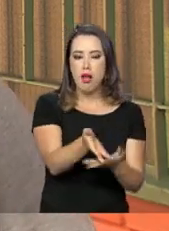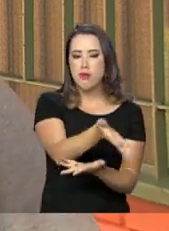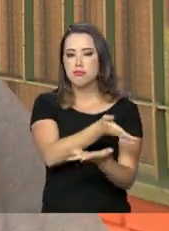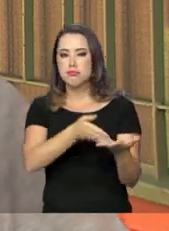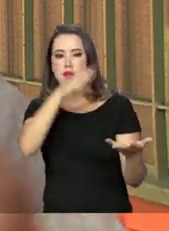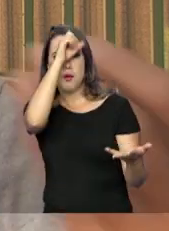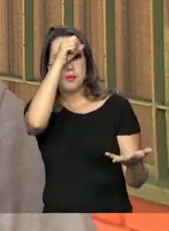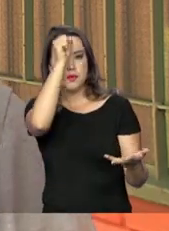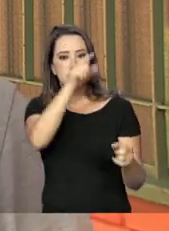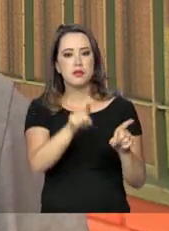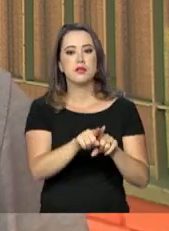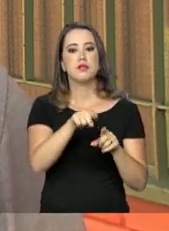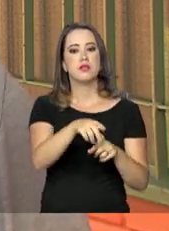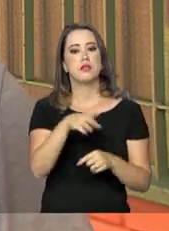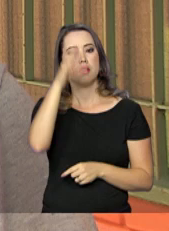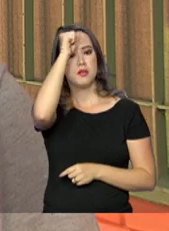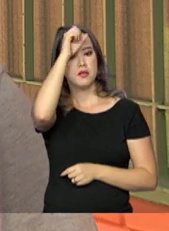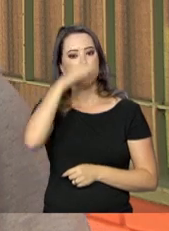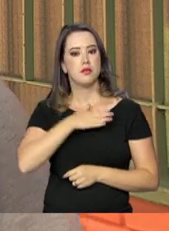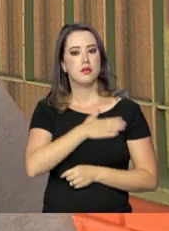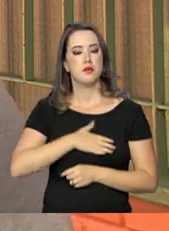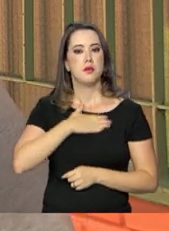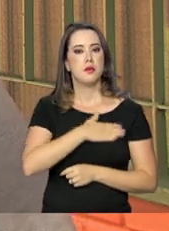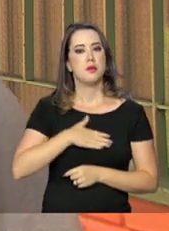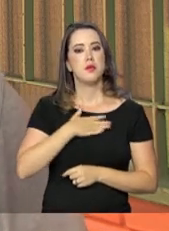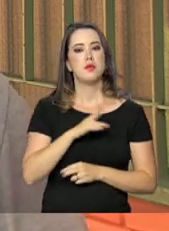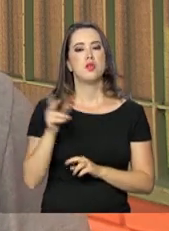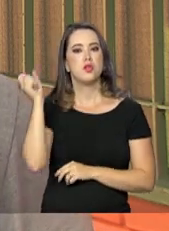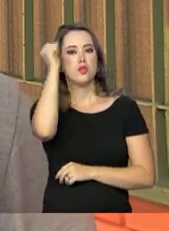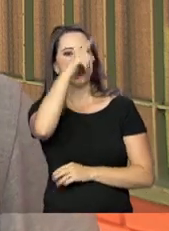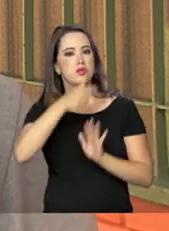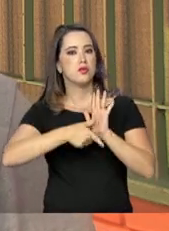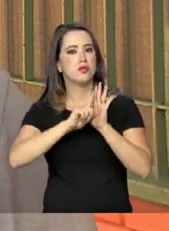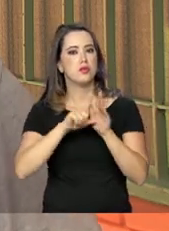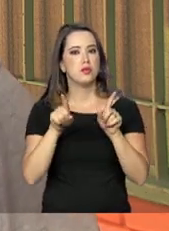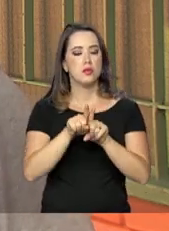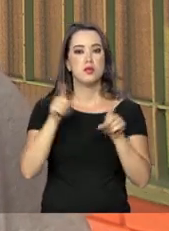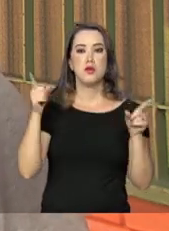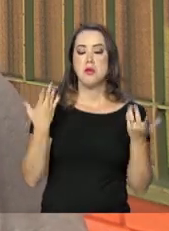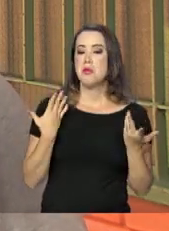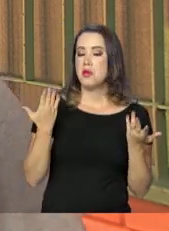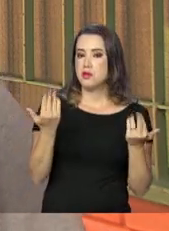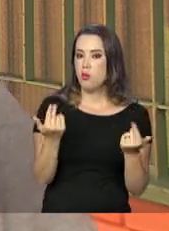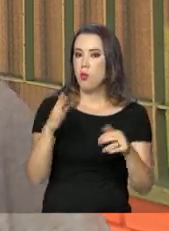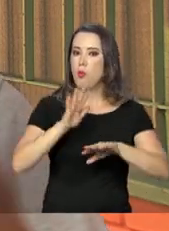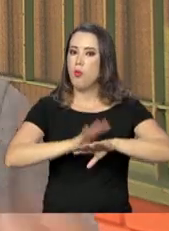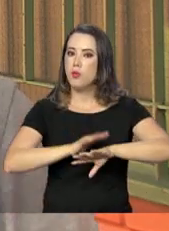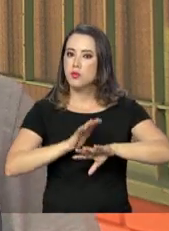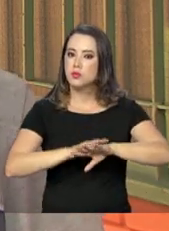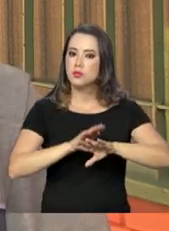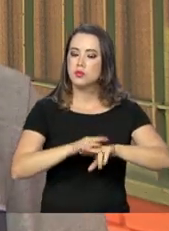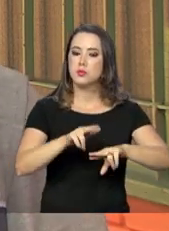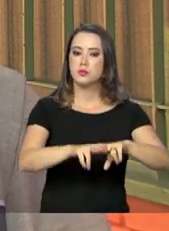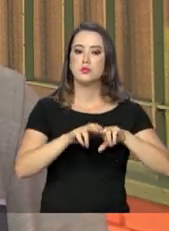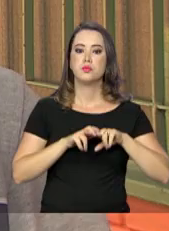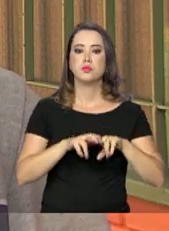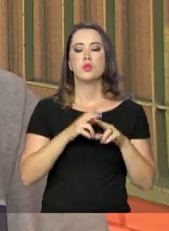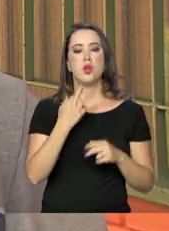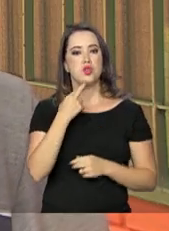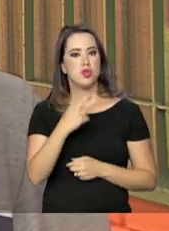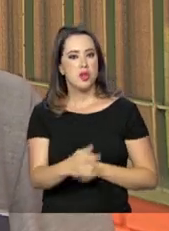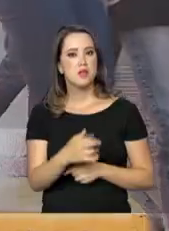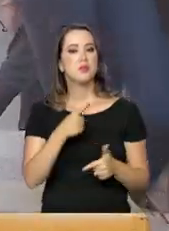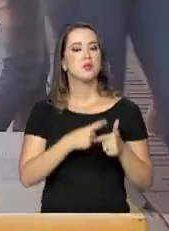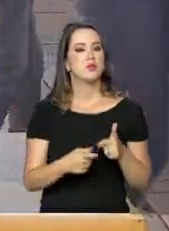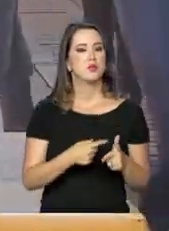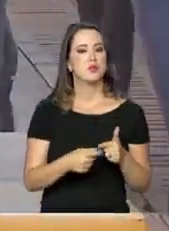a aprender a gostar da matemática, não com aquelas dificuldades do dia a dia, mas sim com matemática, um meio, né, meio de resolução de